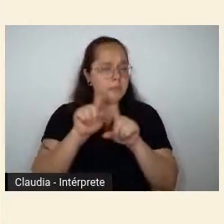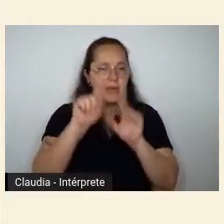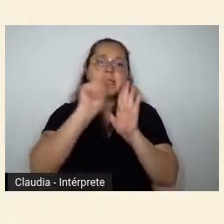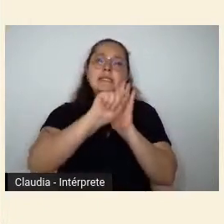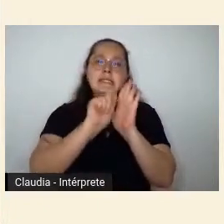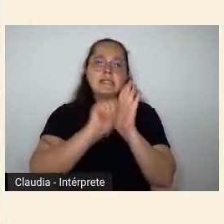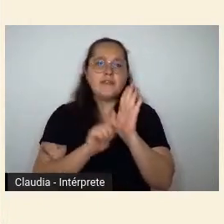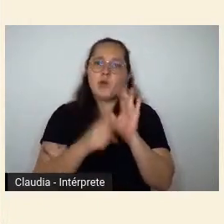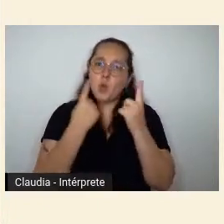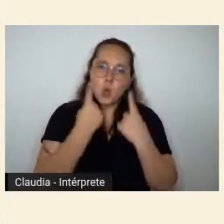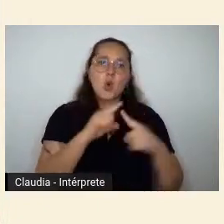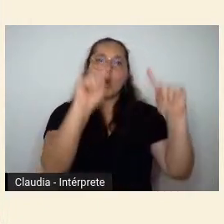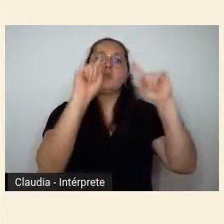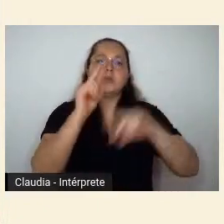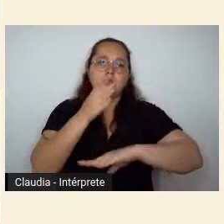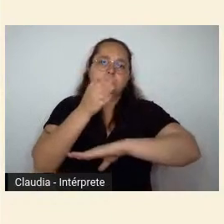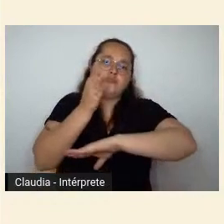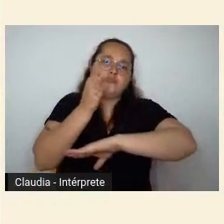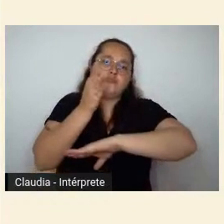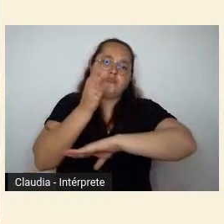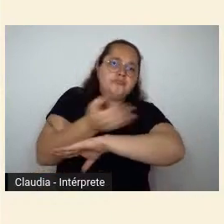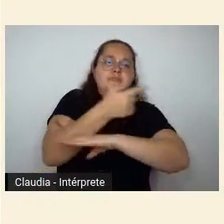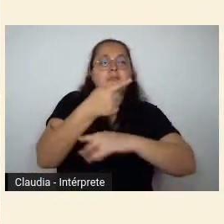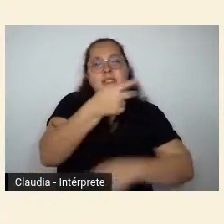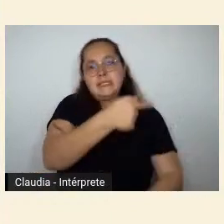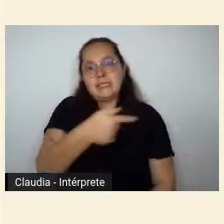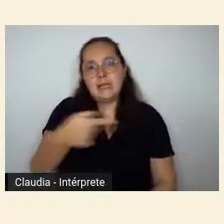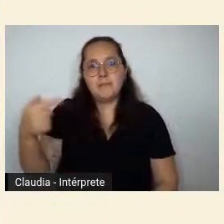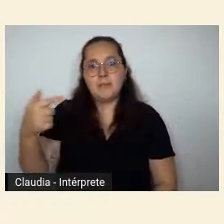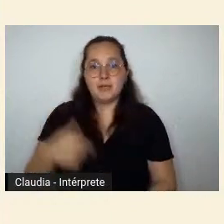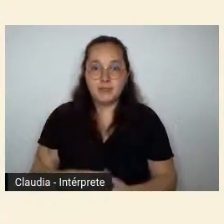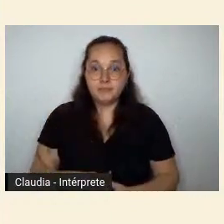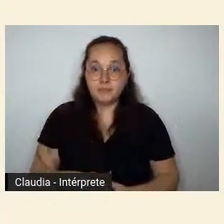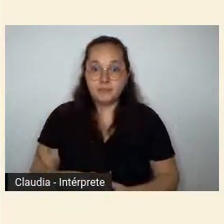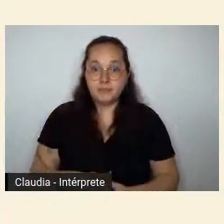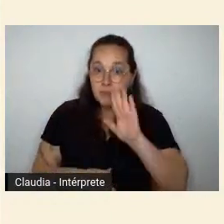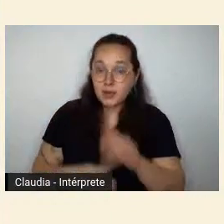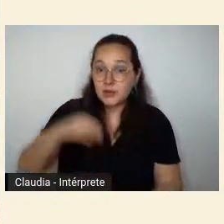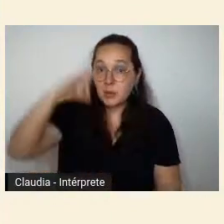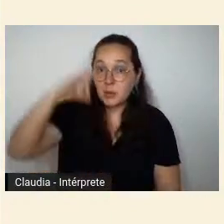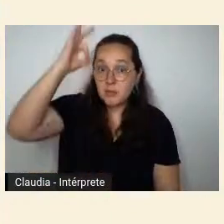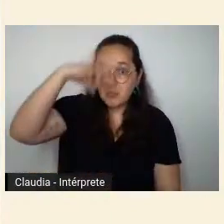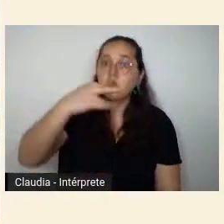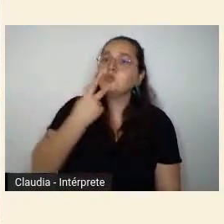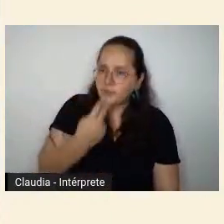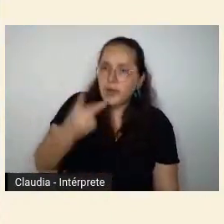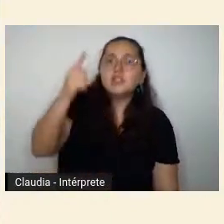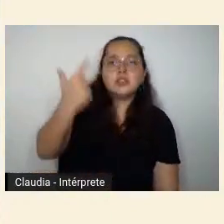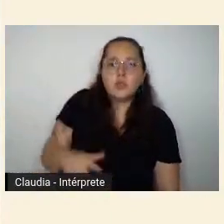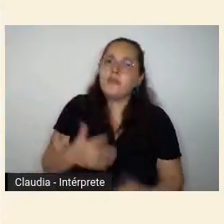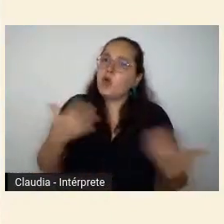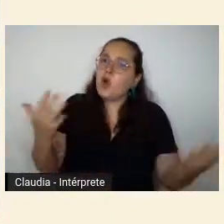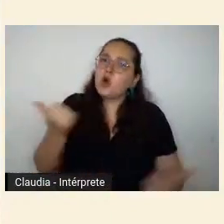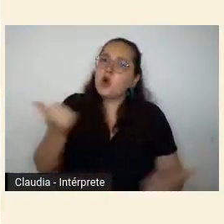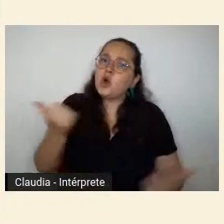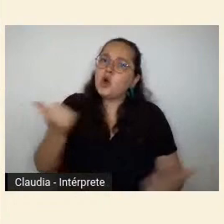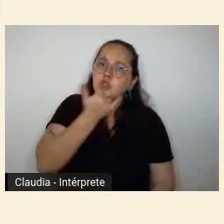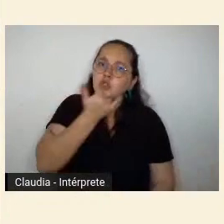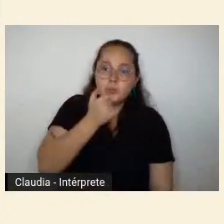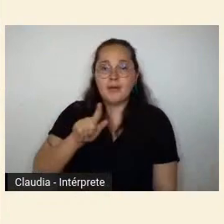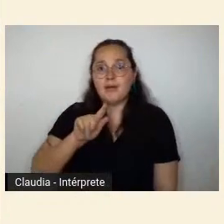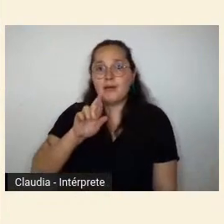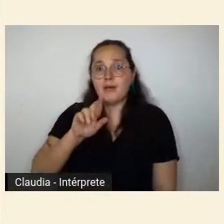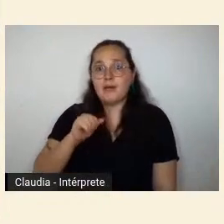o próprio Acendi no Leite mais uma vez Mário rebate a importância de Graça Aranha a importância que era destacada por Acendi no Leite